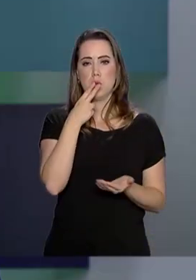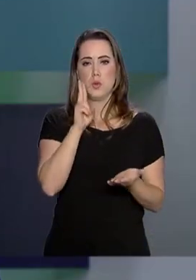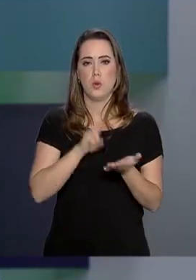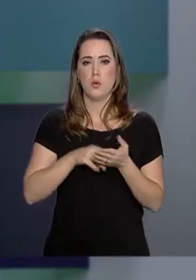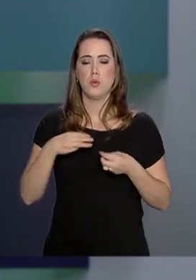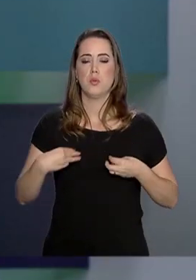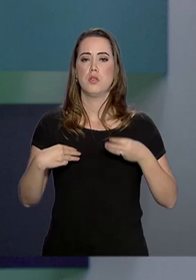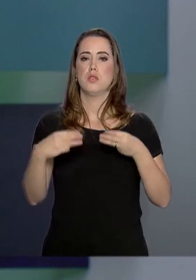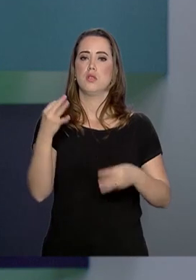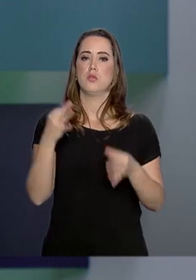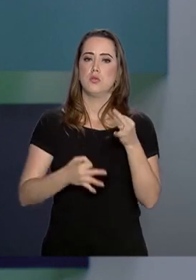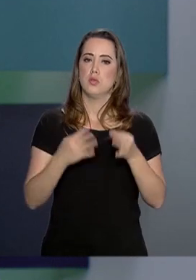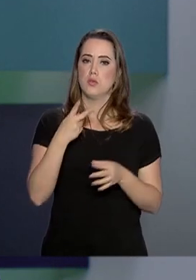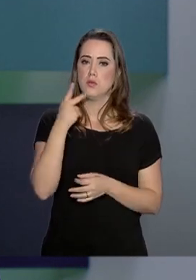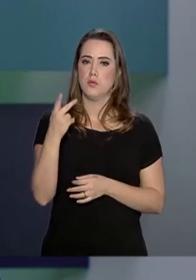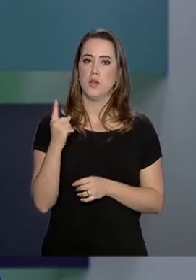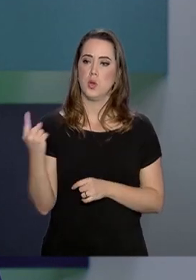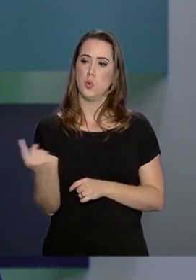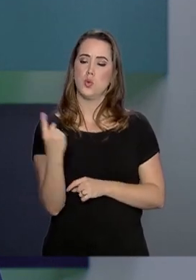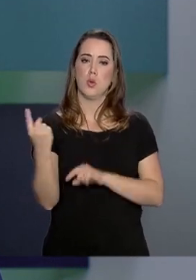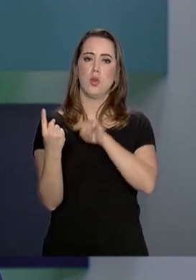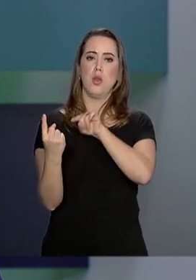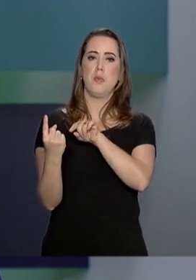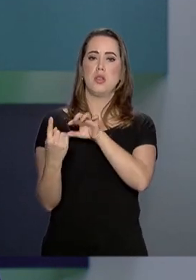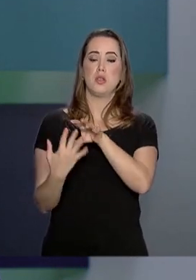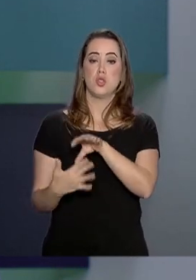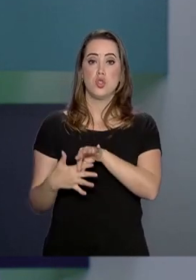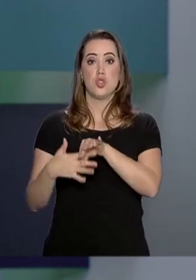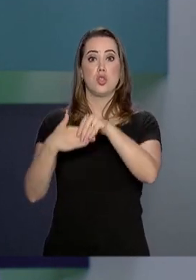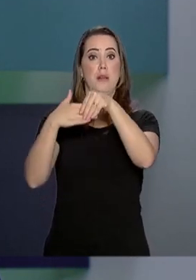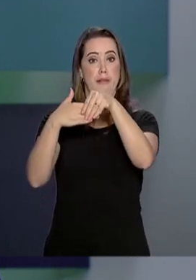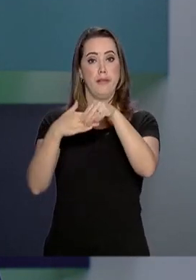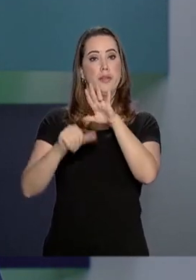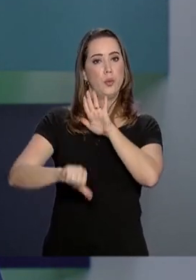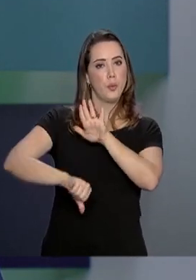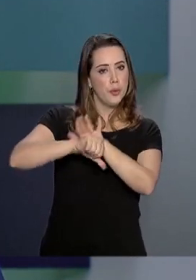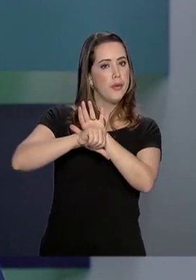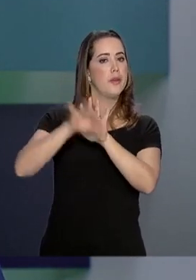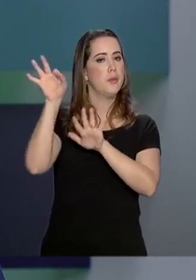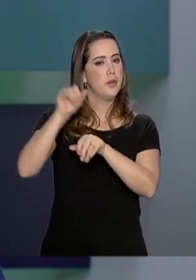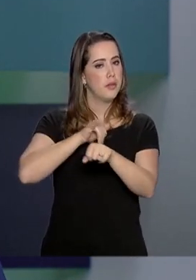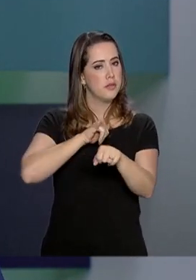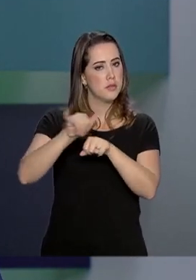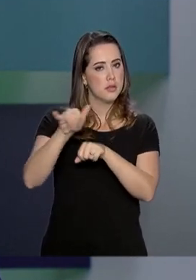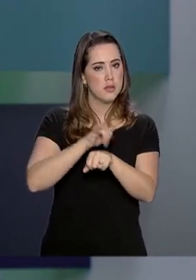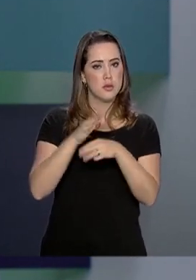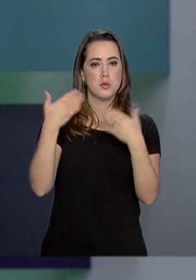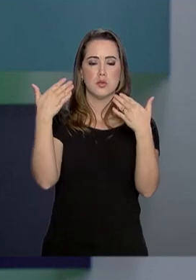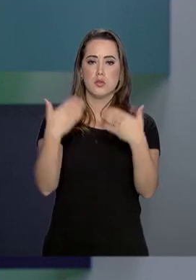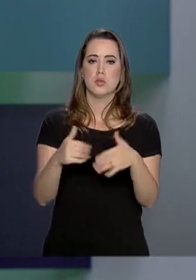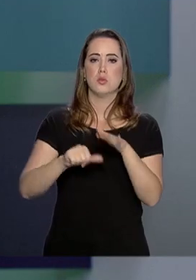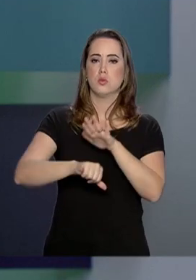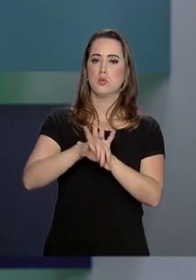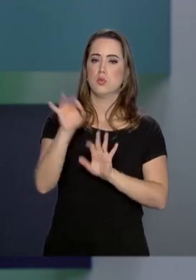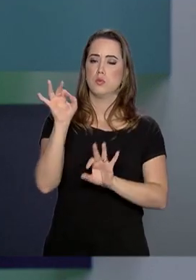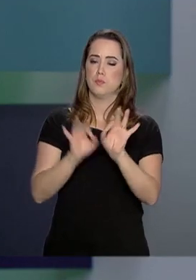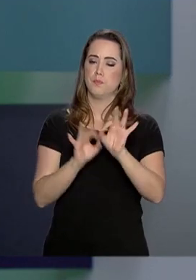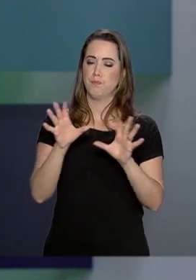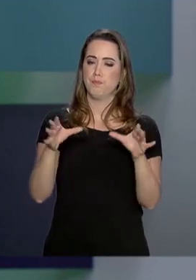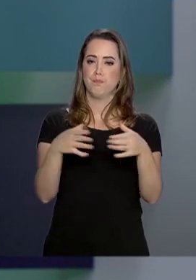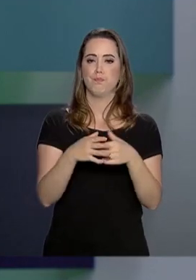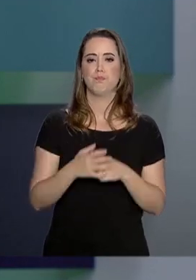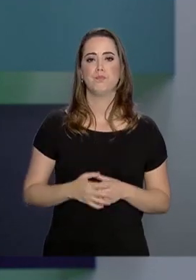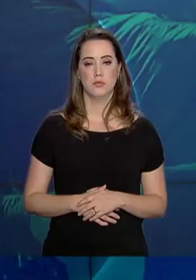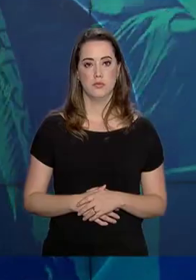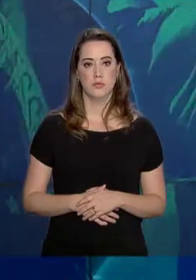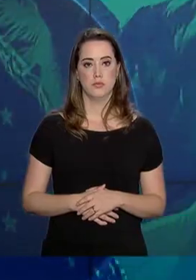Ministério da Justiça destaca que o isolamento de lideranças criminosas é estratégico para o enfrentamento ao crime